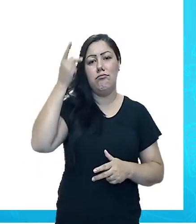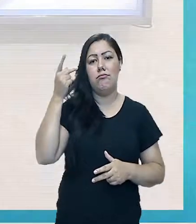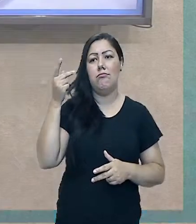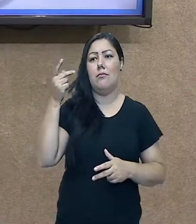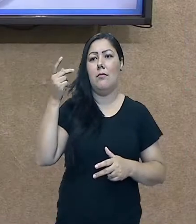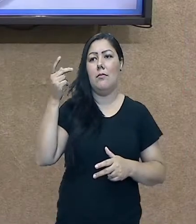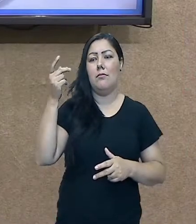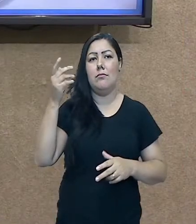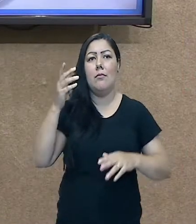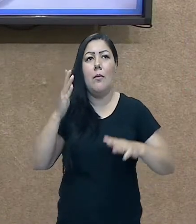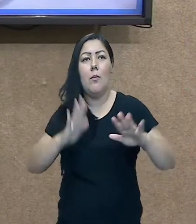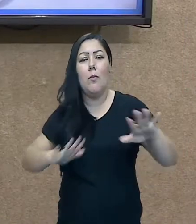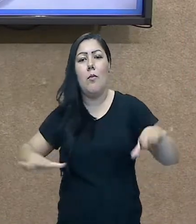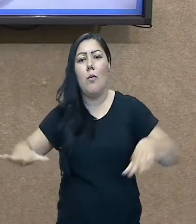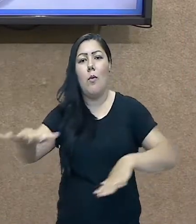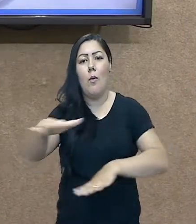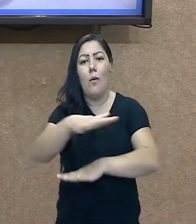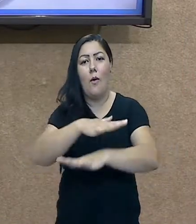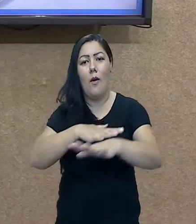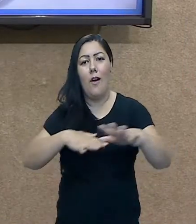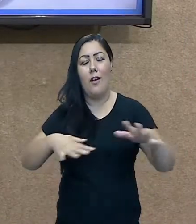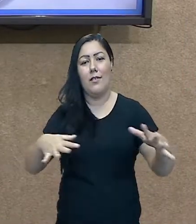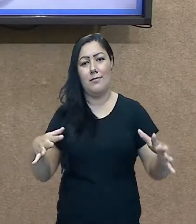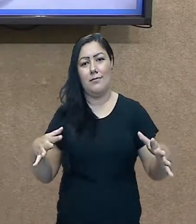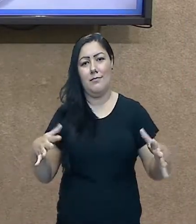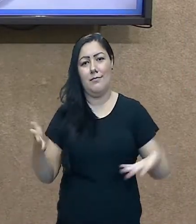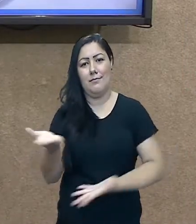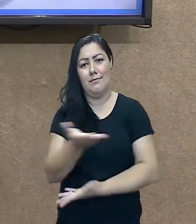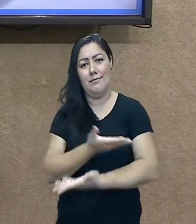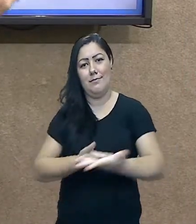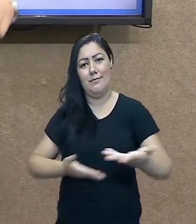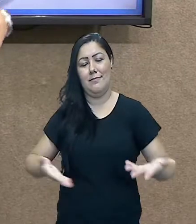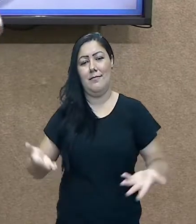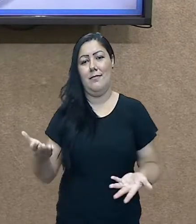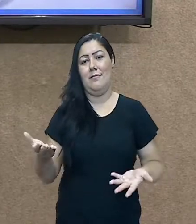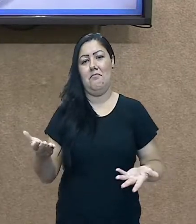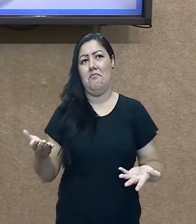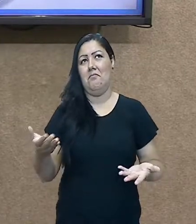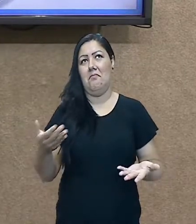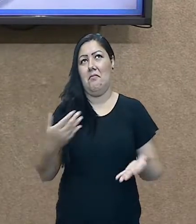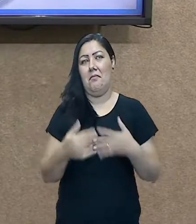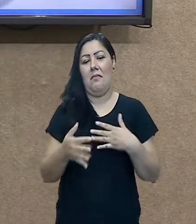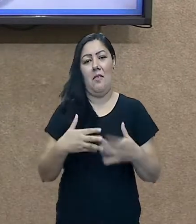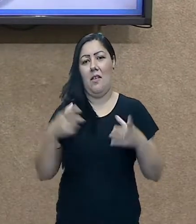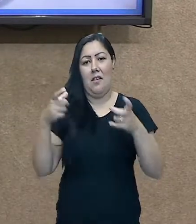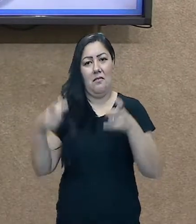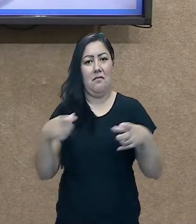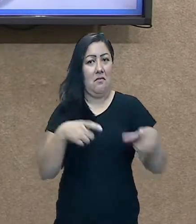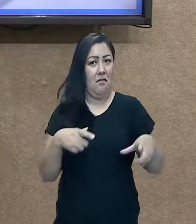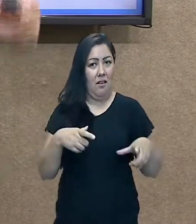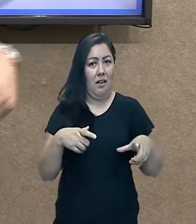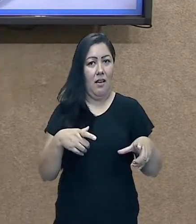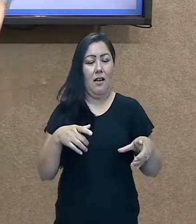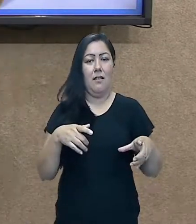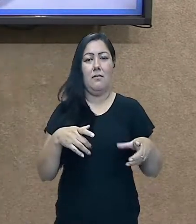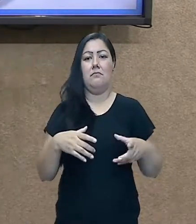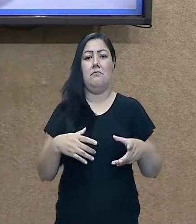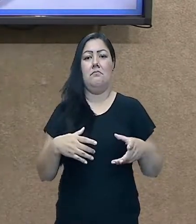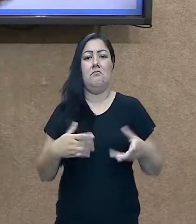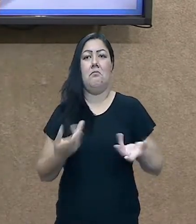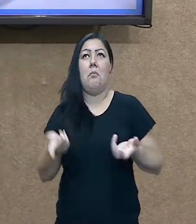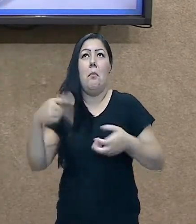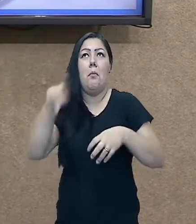qualquer lugar no planeta. Pode ser no Brasil, outro país,